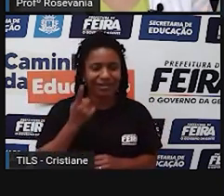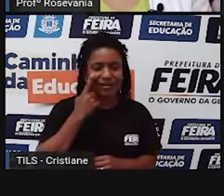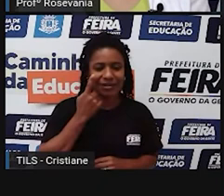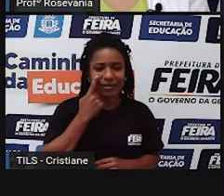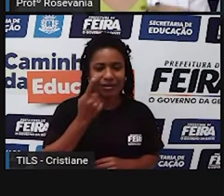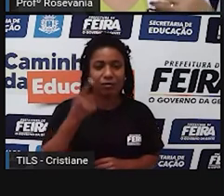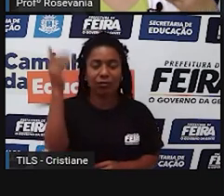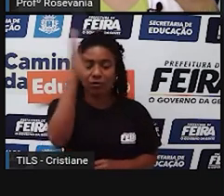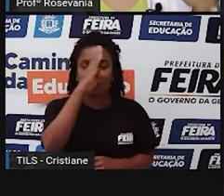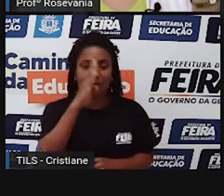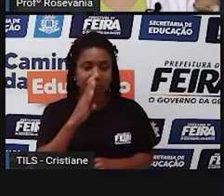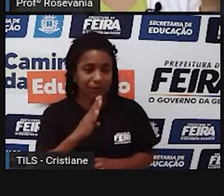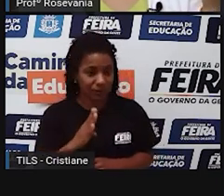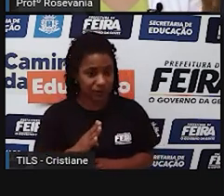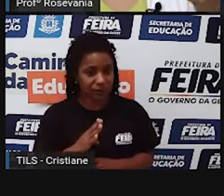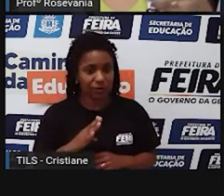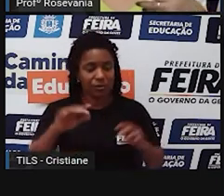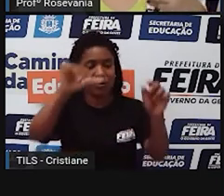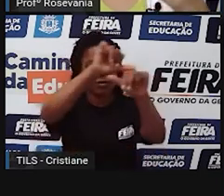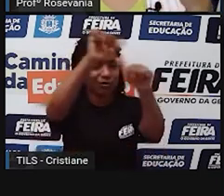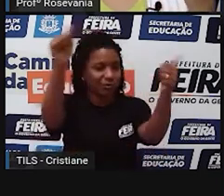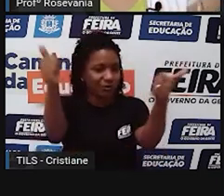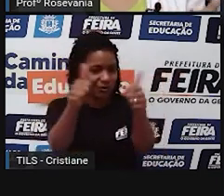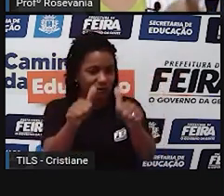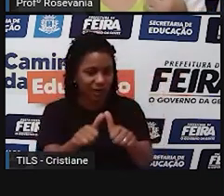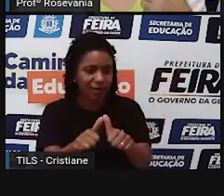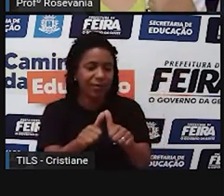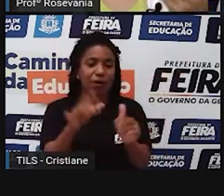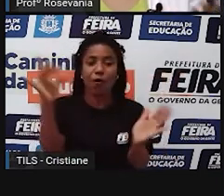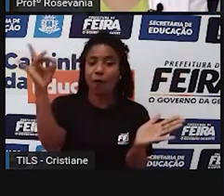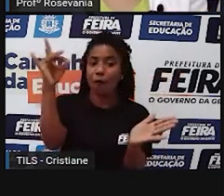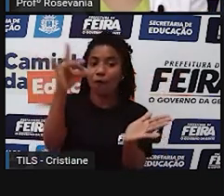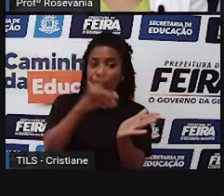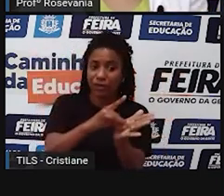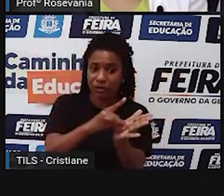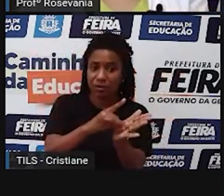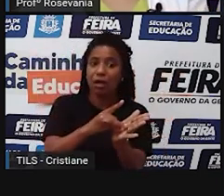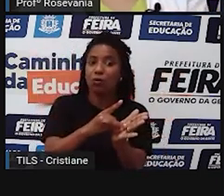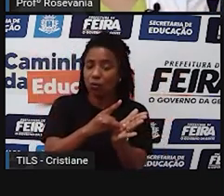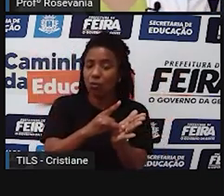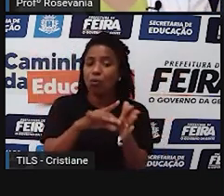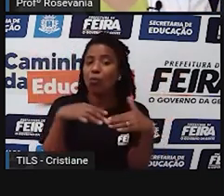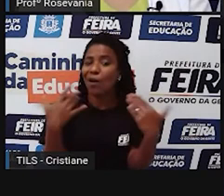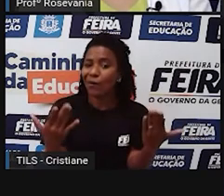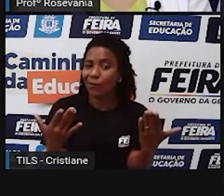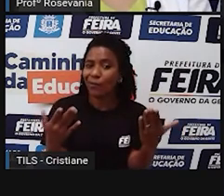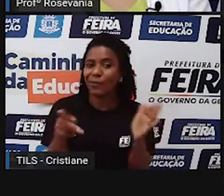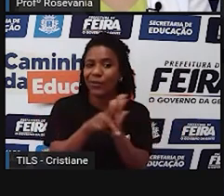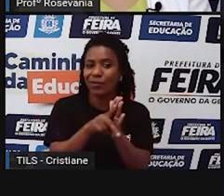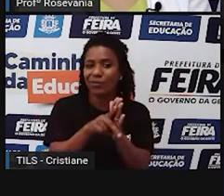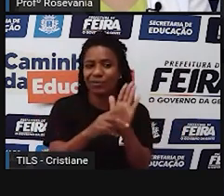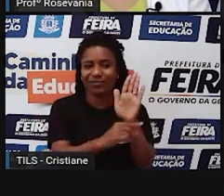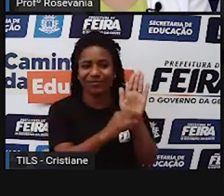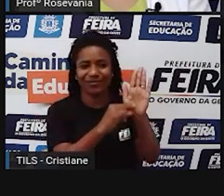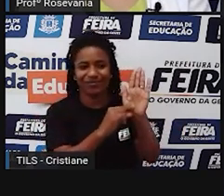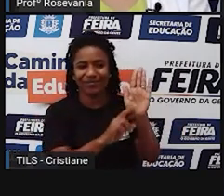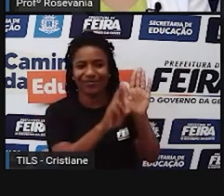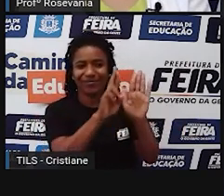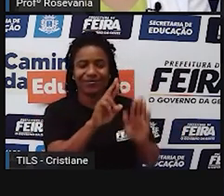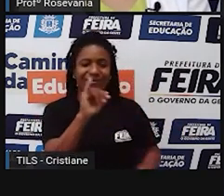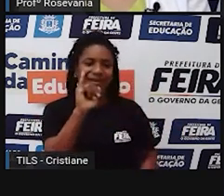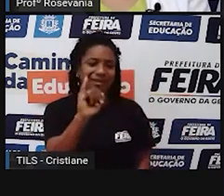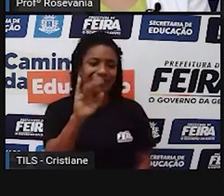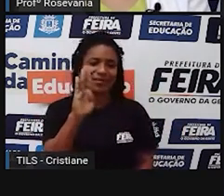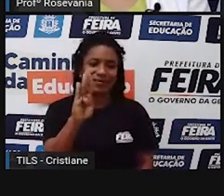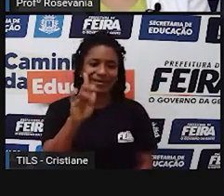né, a maioria deles, né, considerados, assim, oficiais, vem do Instituto Brasileiro de Geografia e Estatística, que é o IBGE. Então, é importante eu